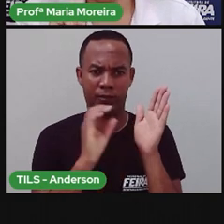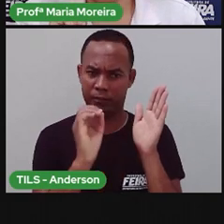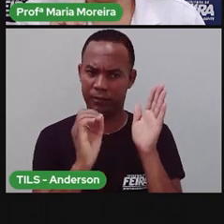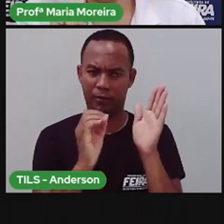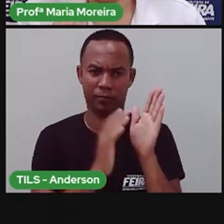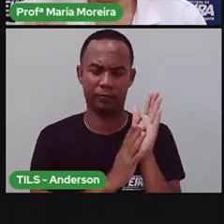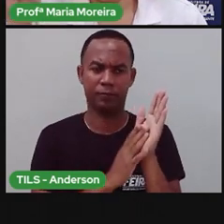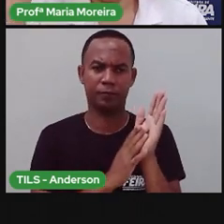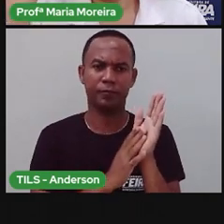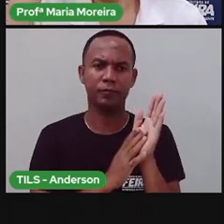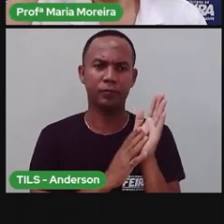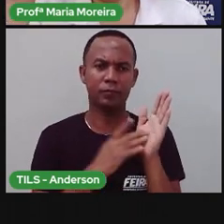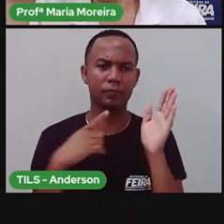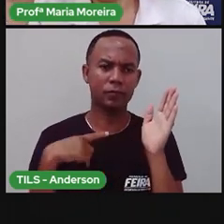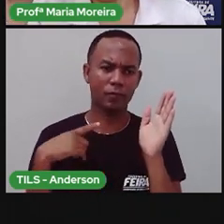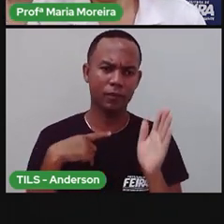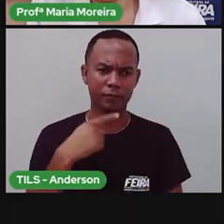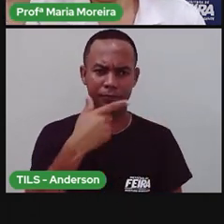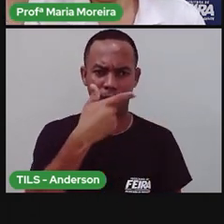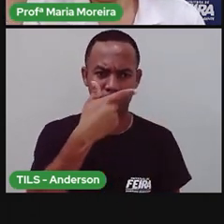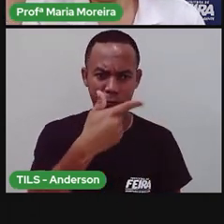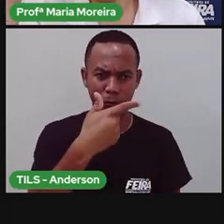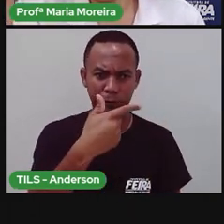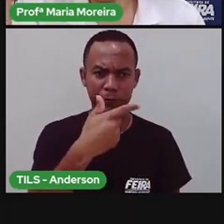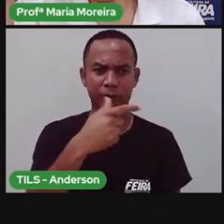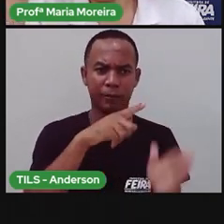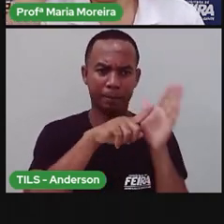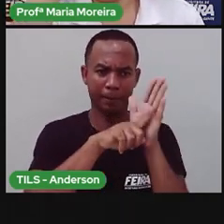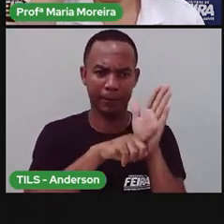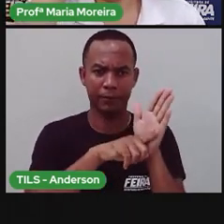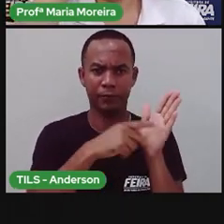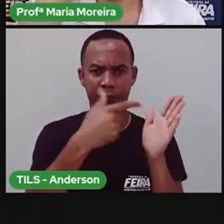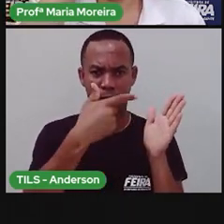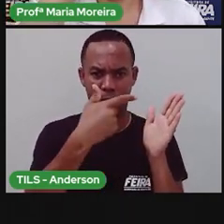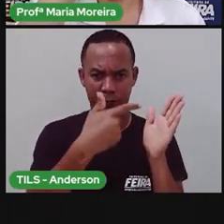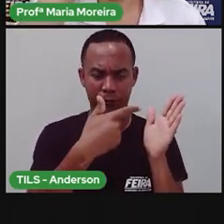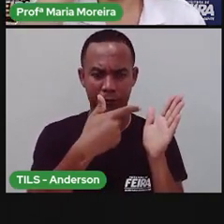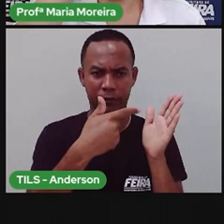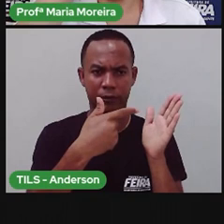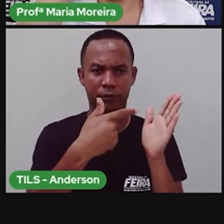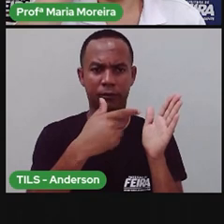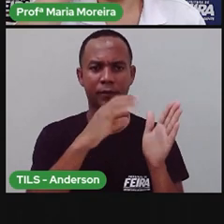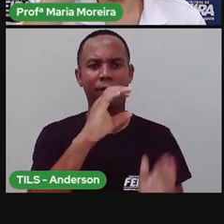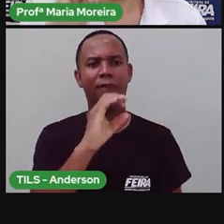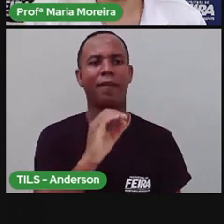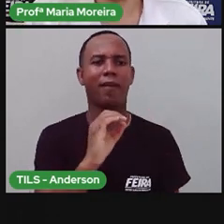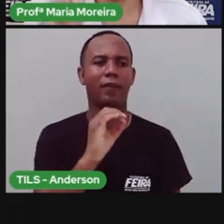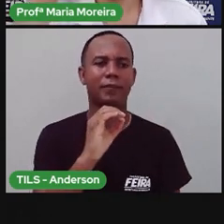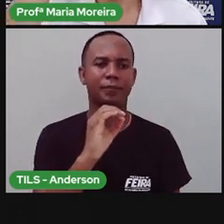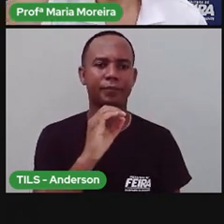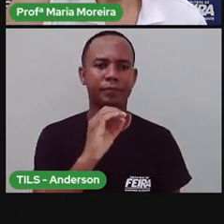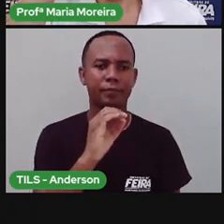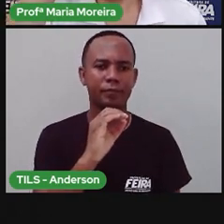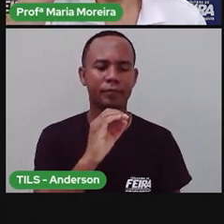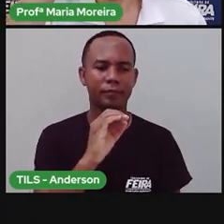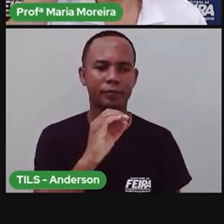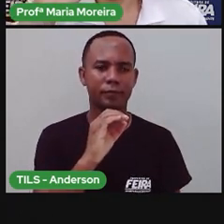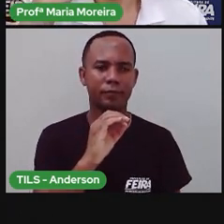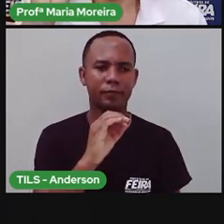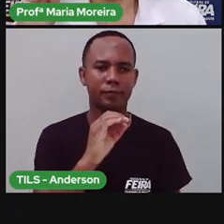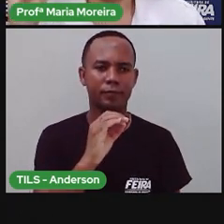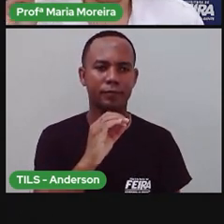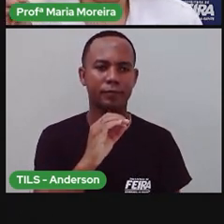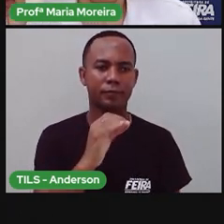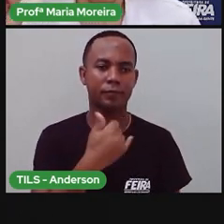zero. Eu tenho dois. Tiro dois, deixa eu vir pra cá. Tenho dois, tiro dois, eu fico com zero.